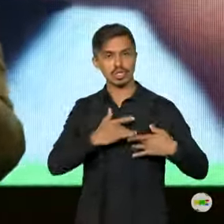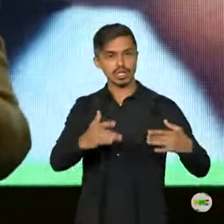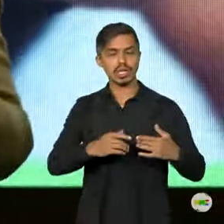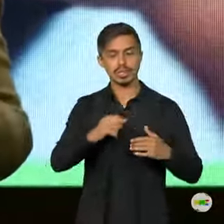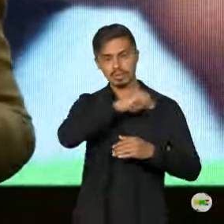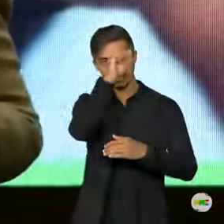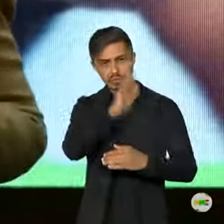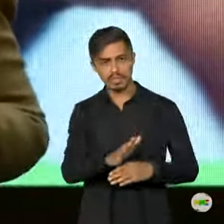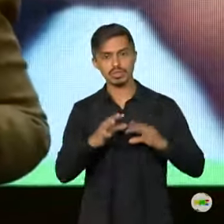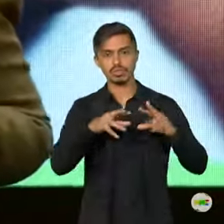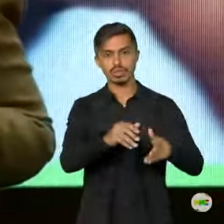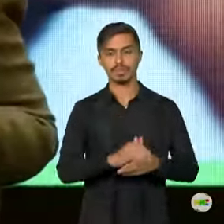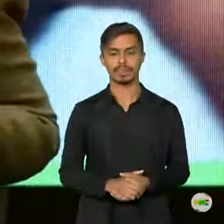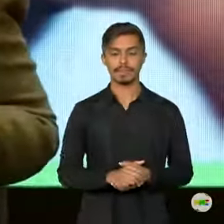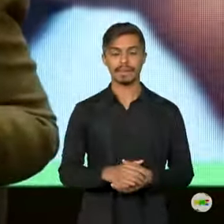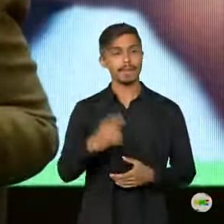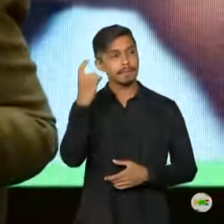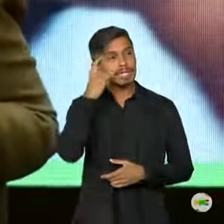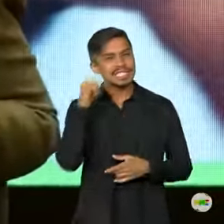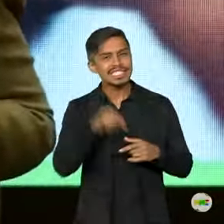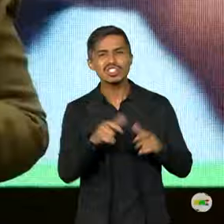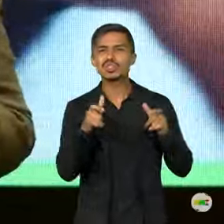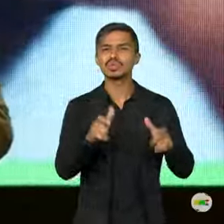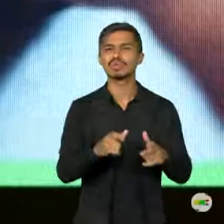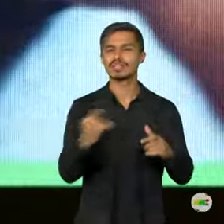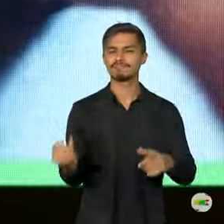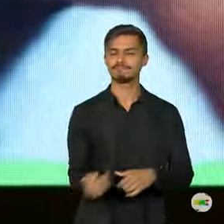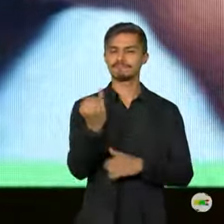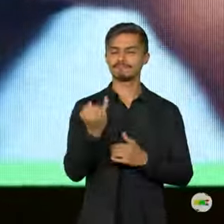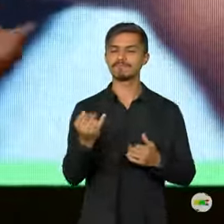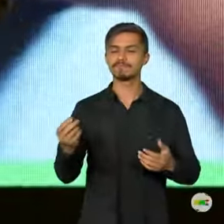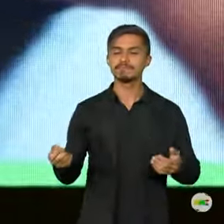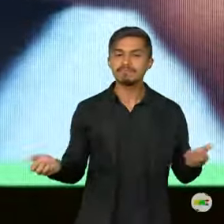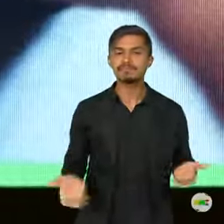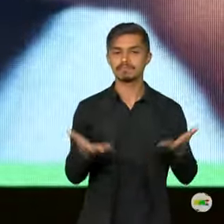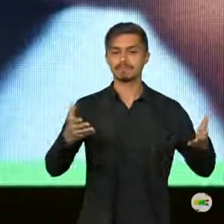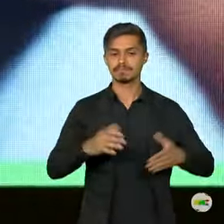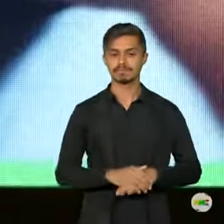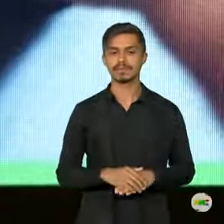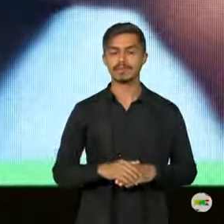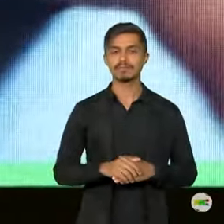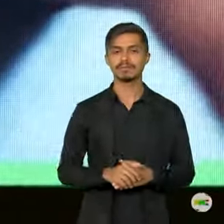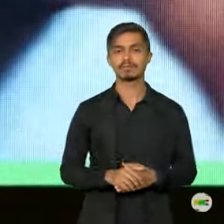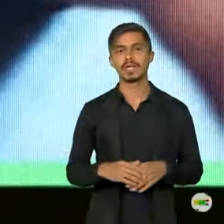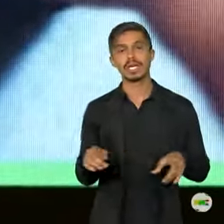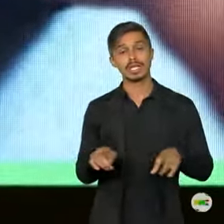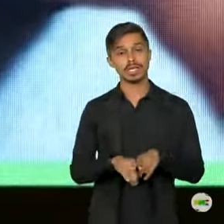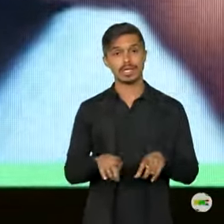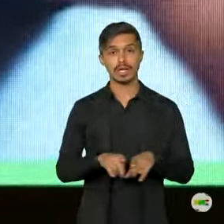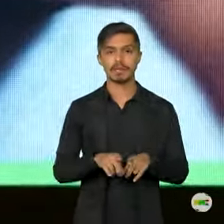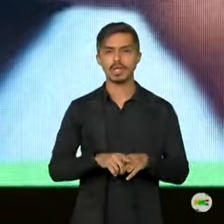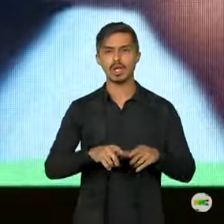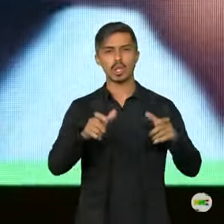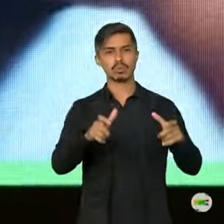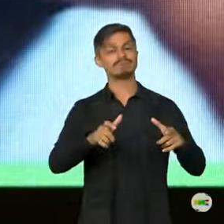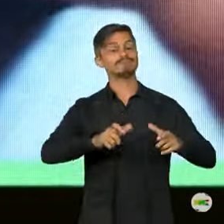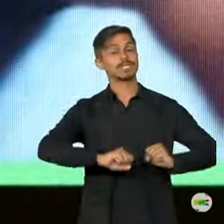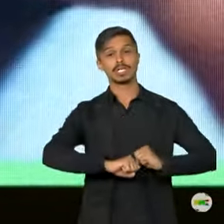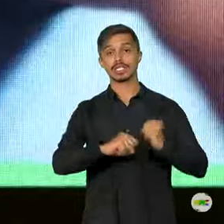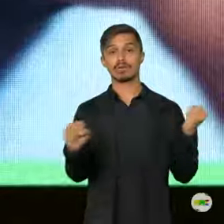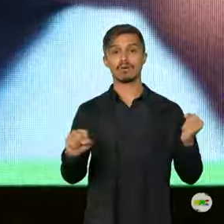nesse espaço como um espaço fundamental e importante, mas também como um grande espaço,